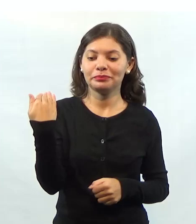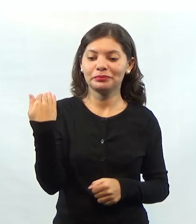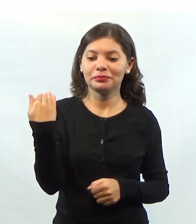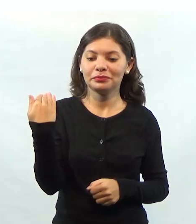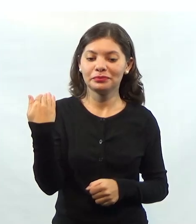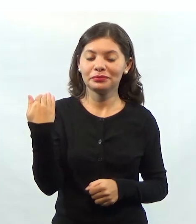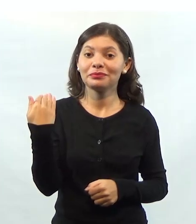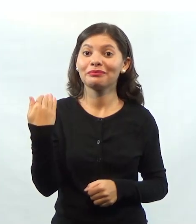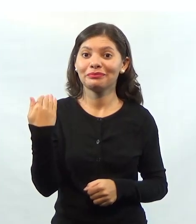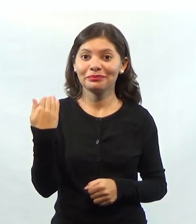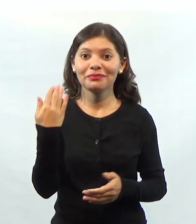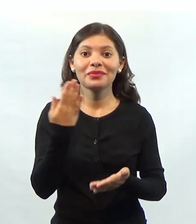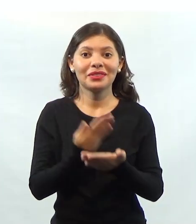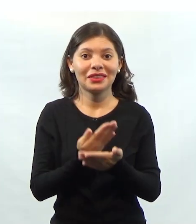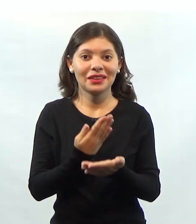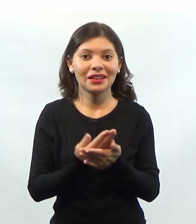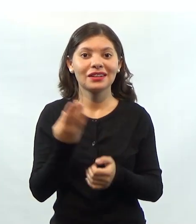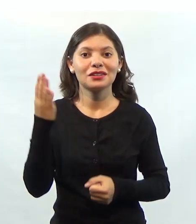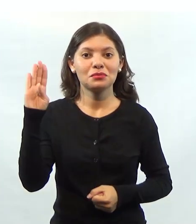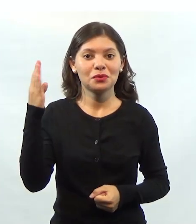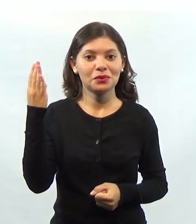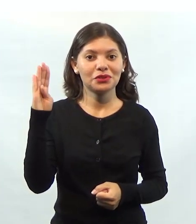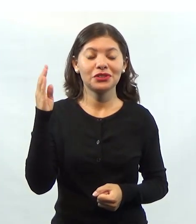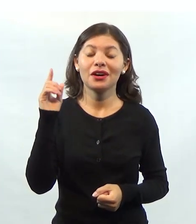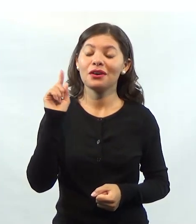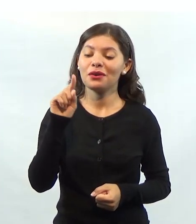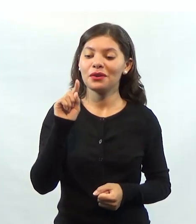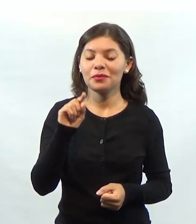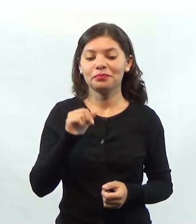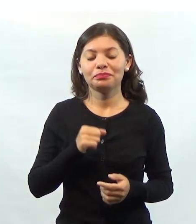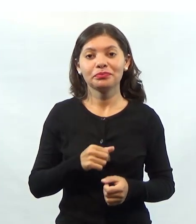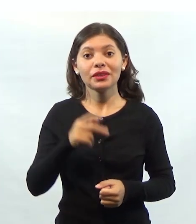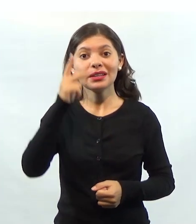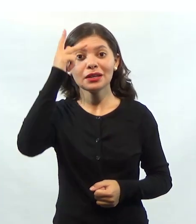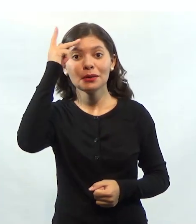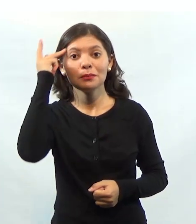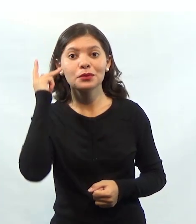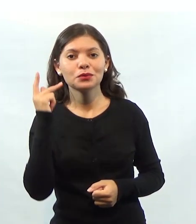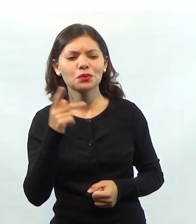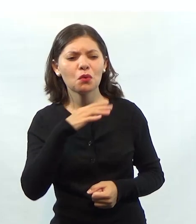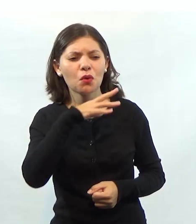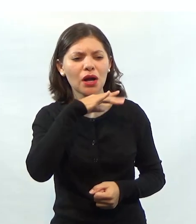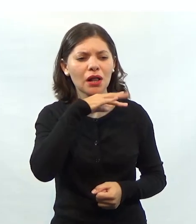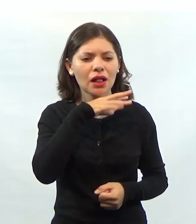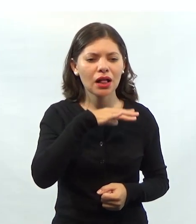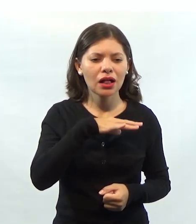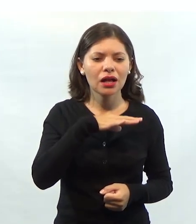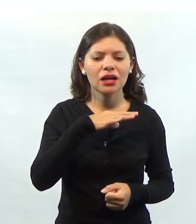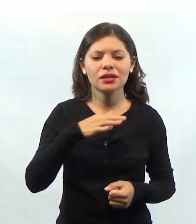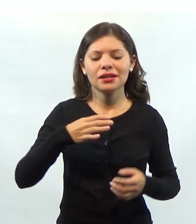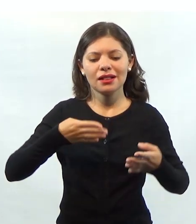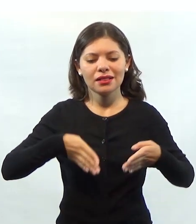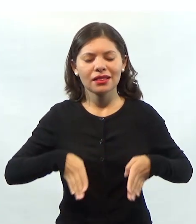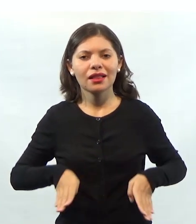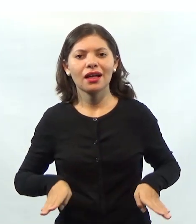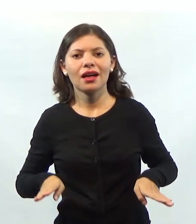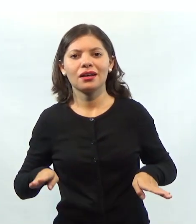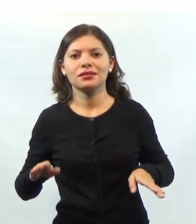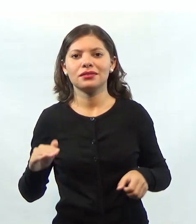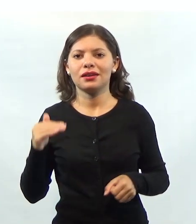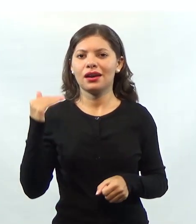morrem. nas aulas de biologia nós falamos lá, olha, as pessoas, os animais têm um ciclo de vida, eles